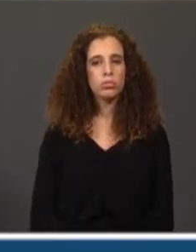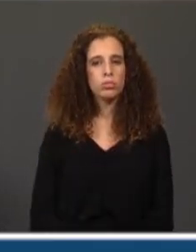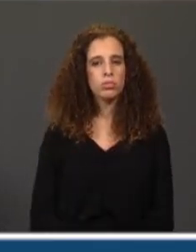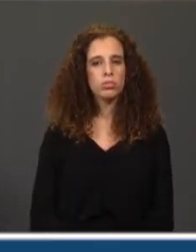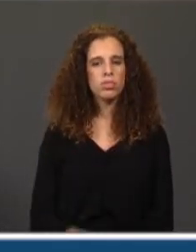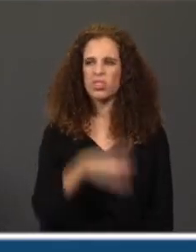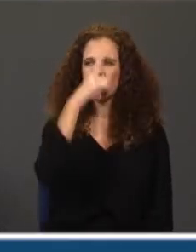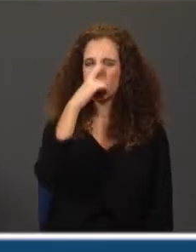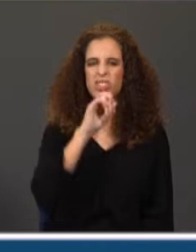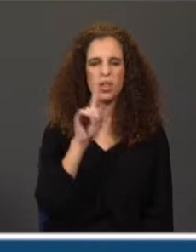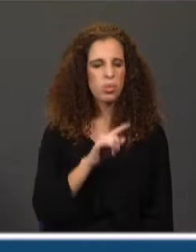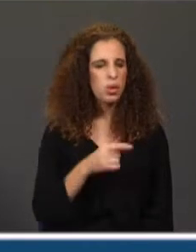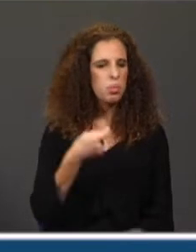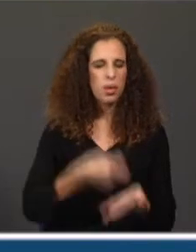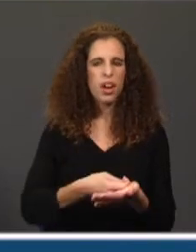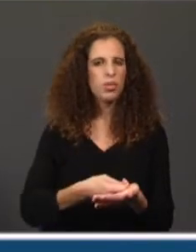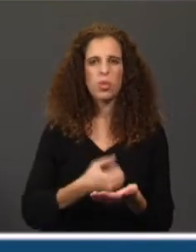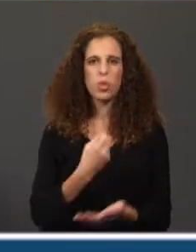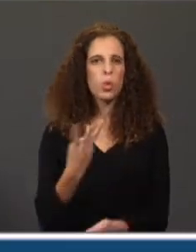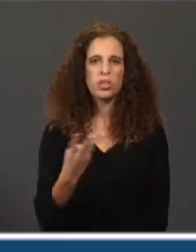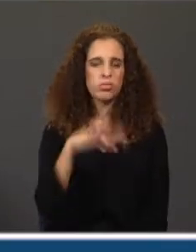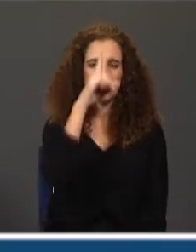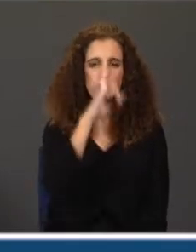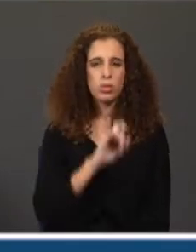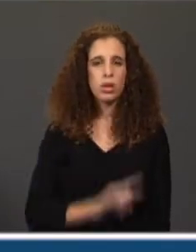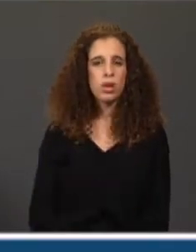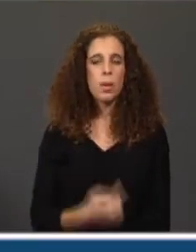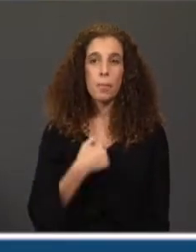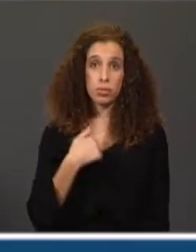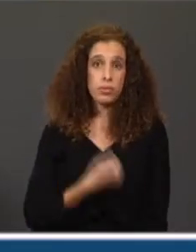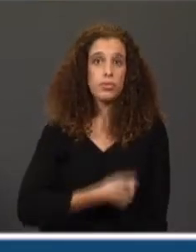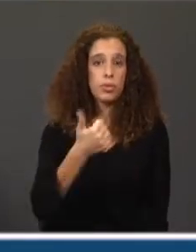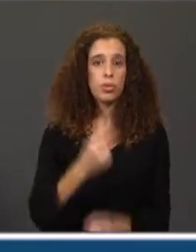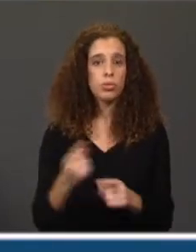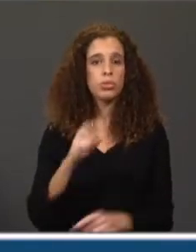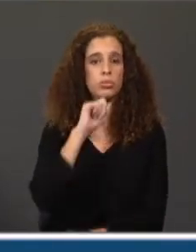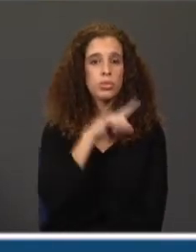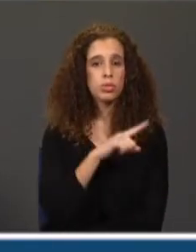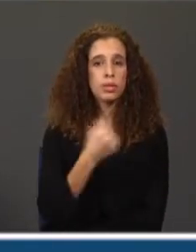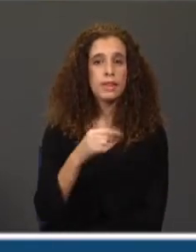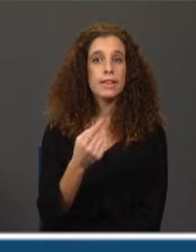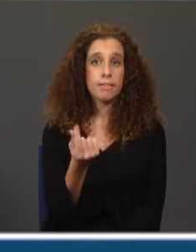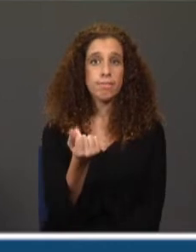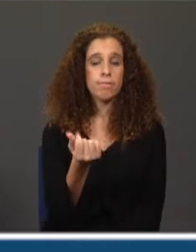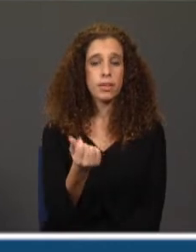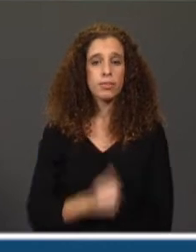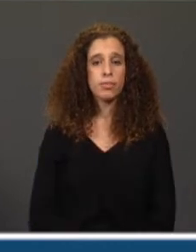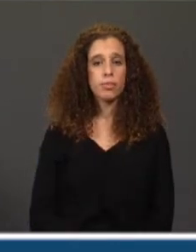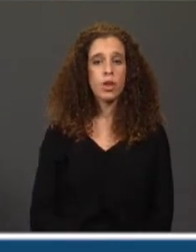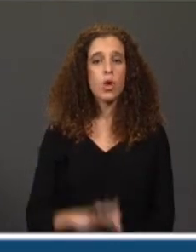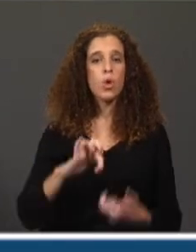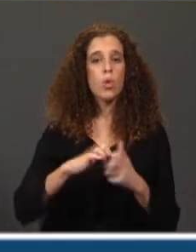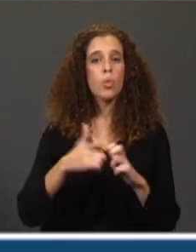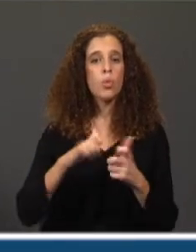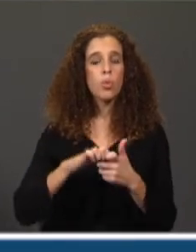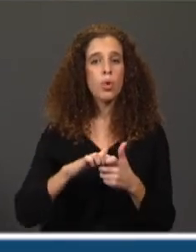Não me recordo já quanto é que pagava. Bom, e para mim foi muito bom, porque me permitia ter dinheiro. O problema